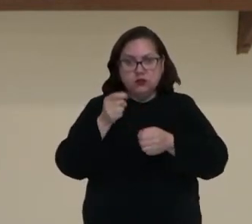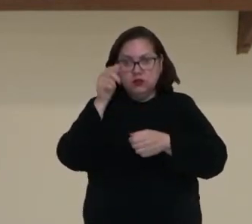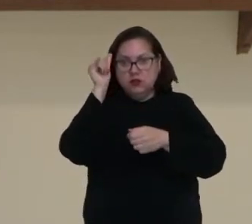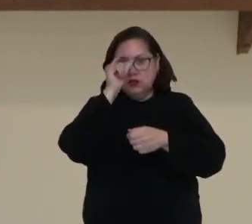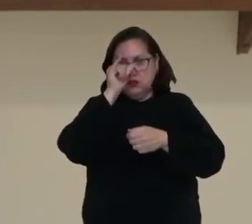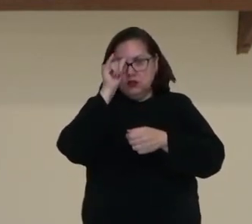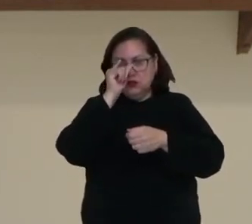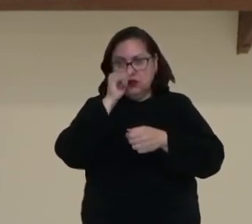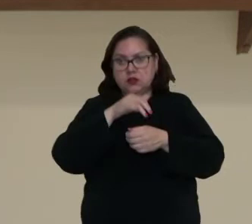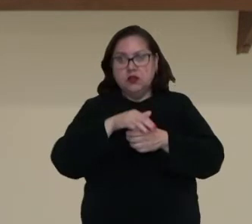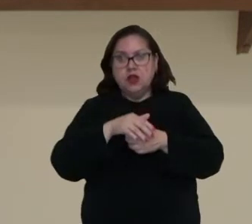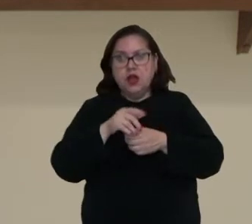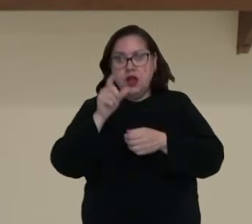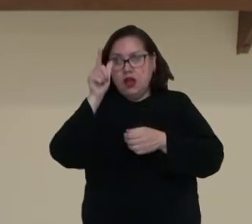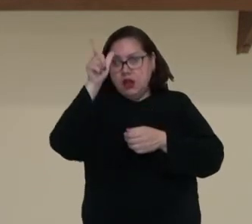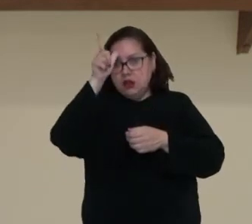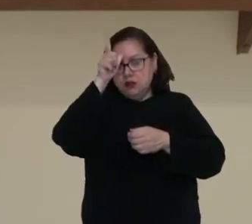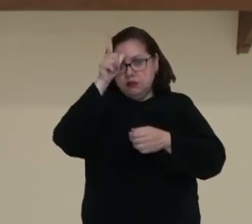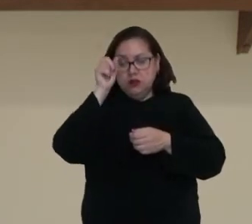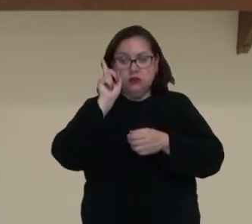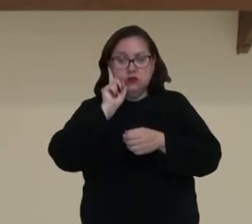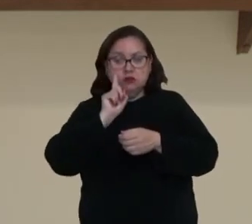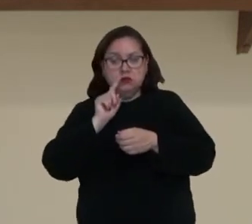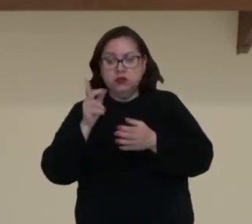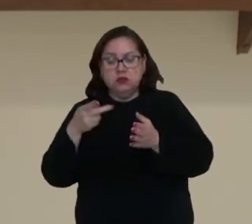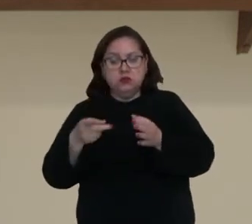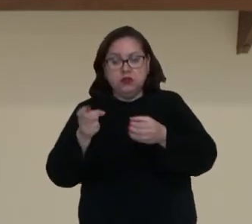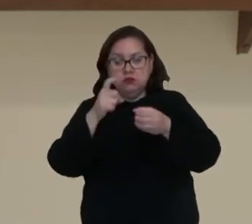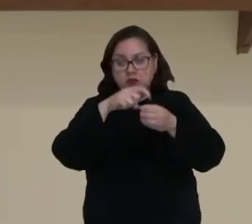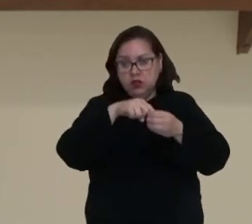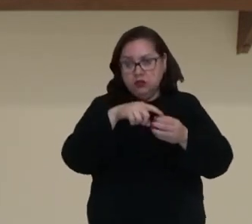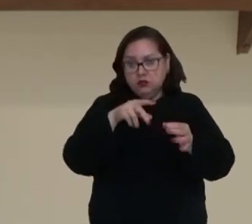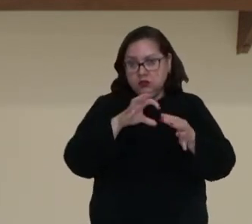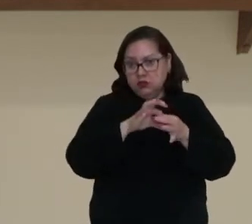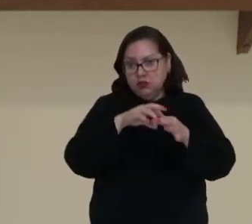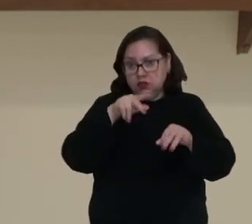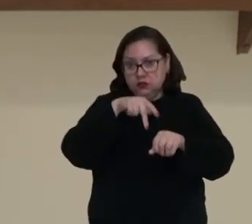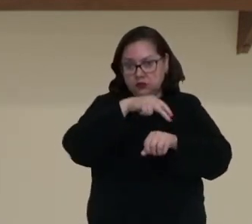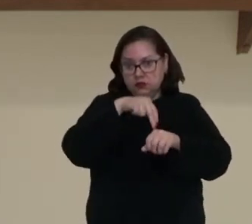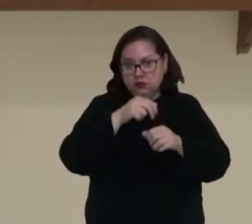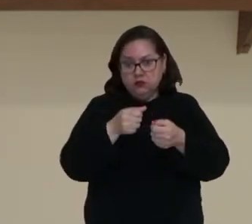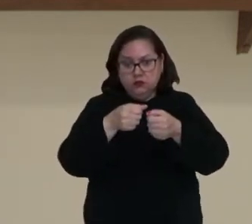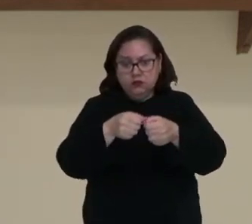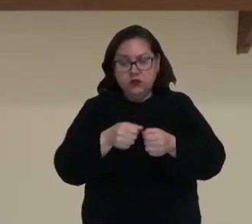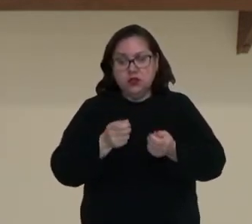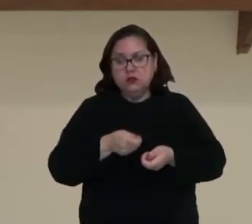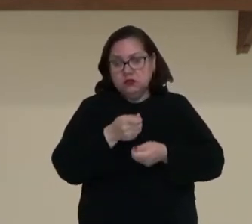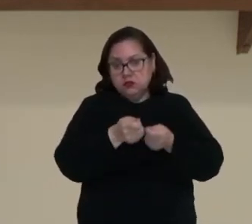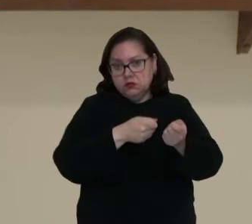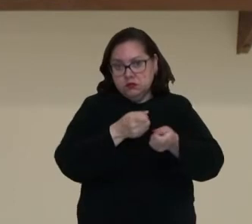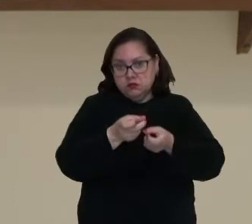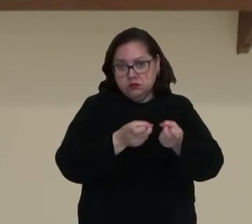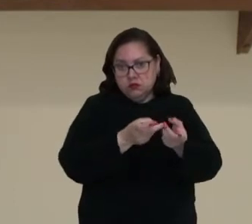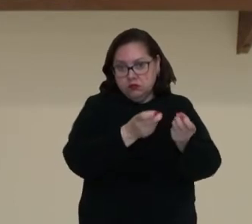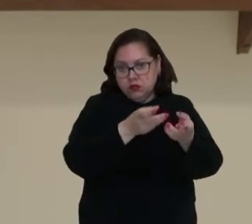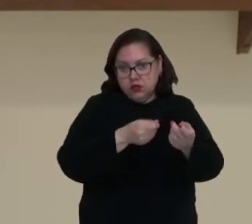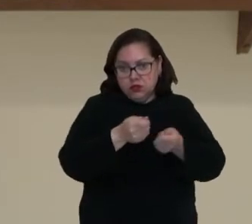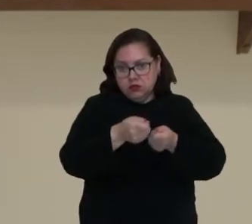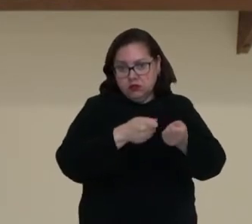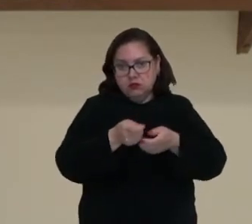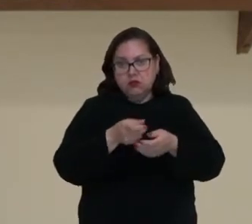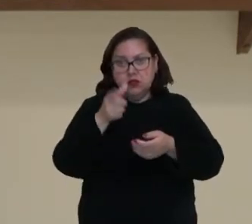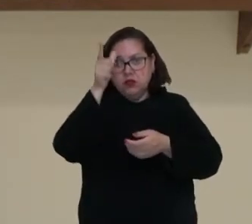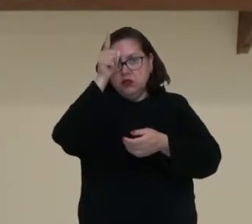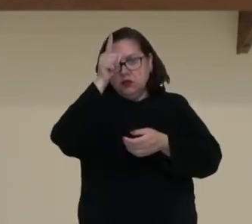Alemanha e Estados Unidos, que não pertenciam à Liga das Nações, vão manter relações econômicas com a Itália.